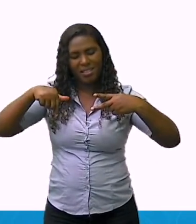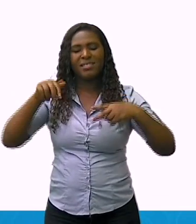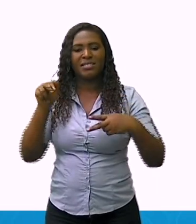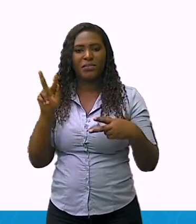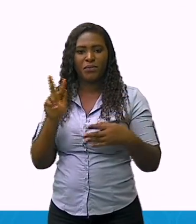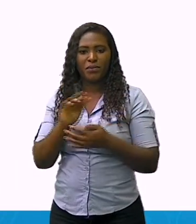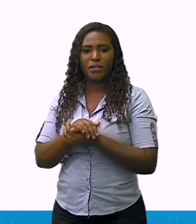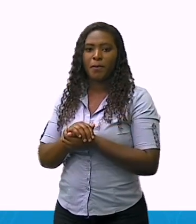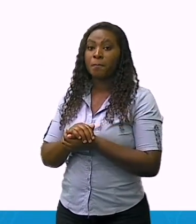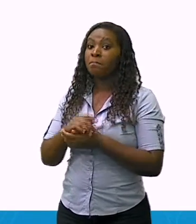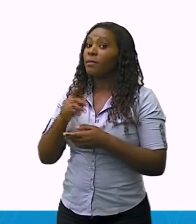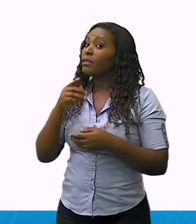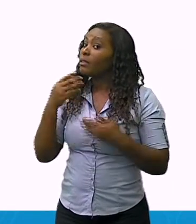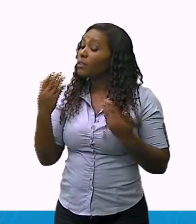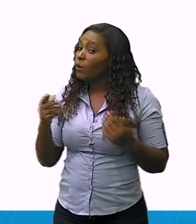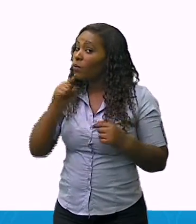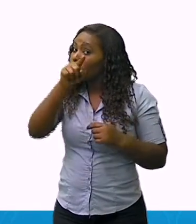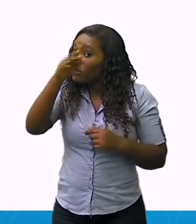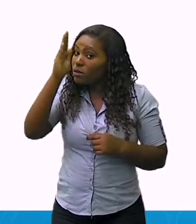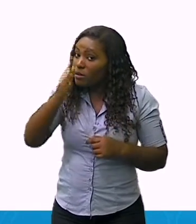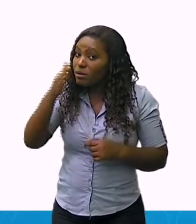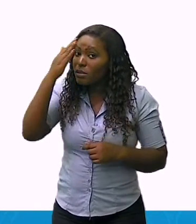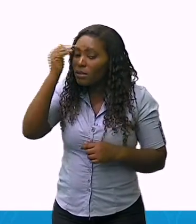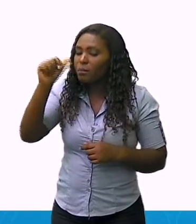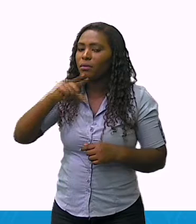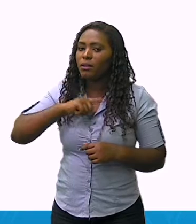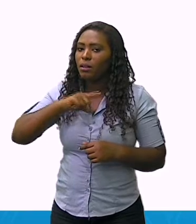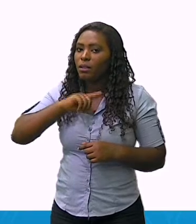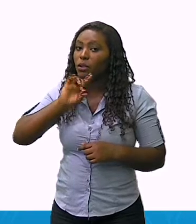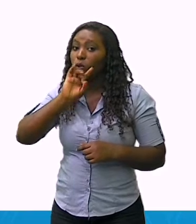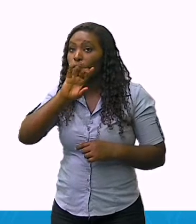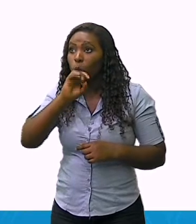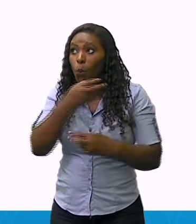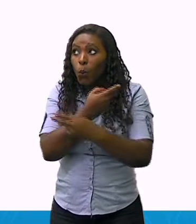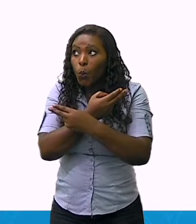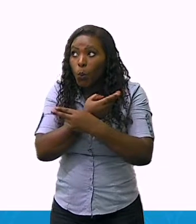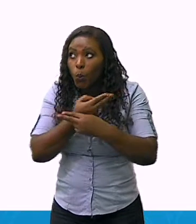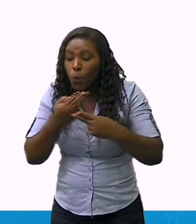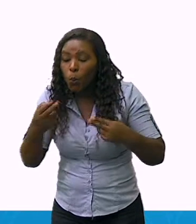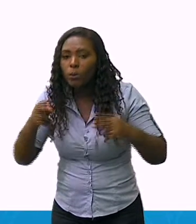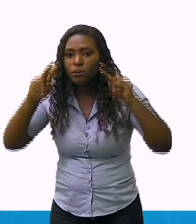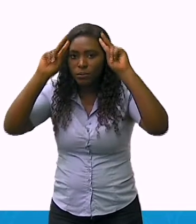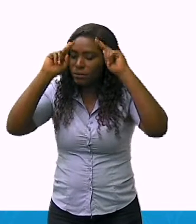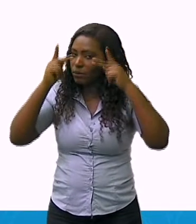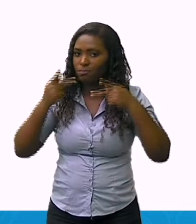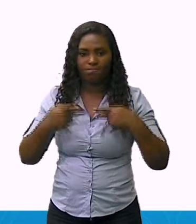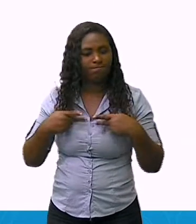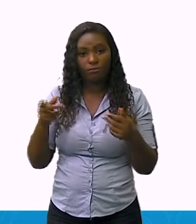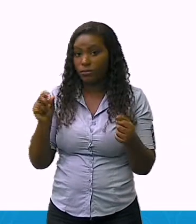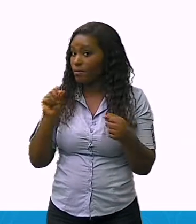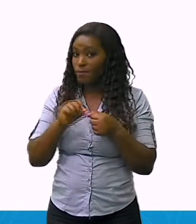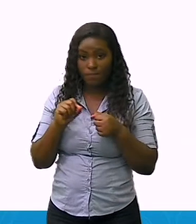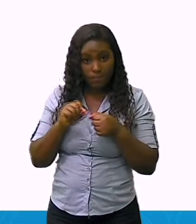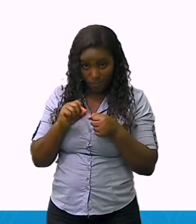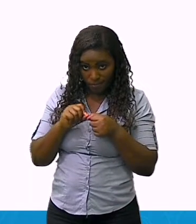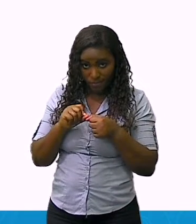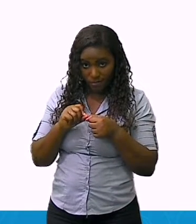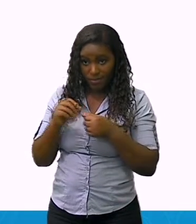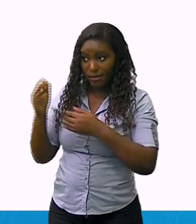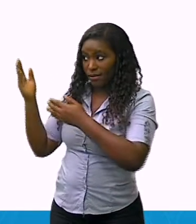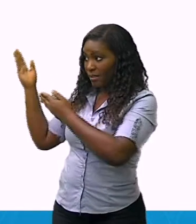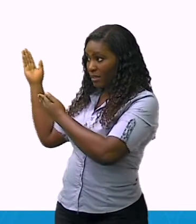elementos naturais, nós podemos citar entre vários ambientes naturais aqui em nosso